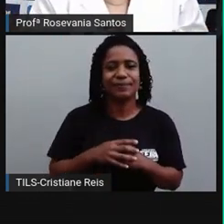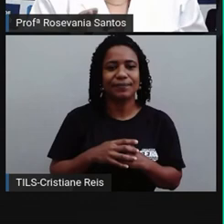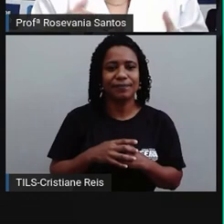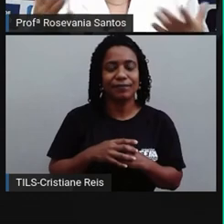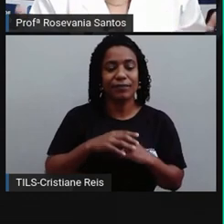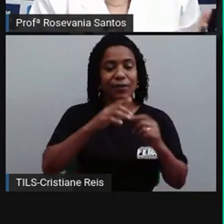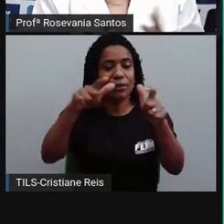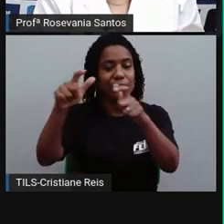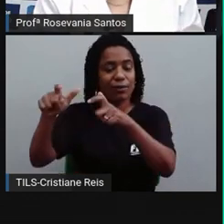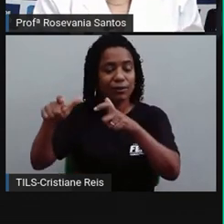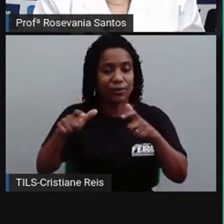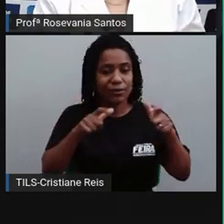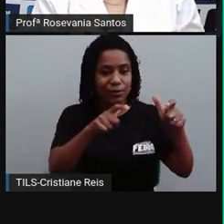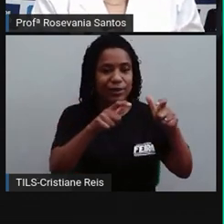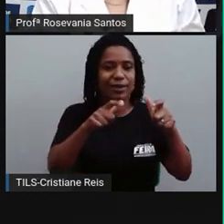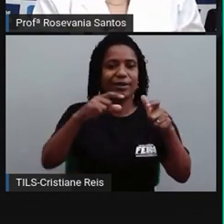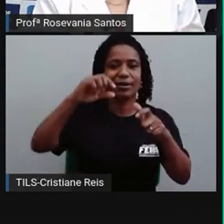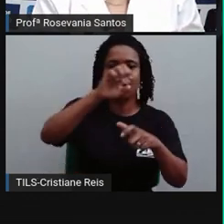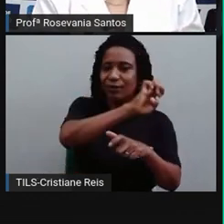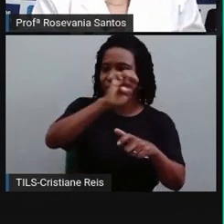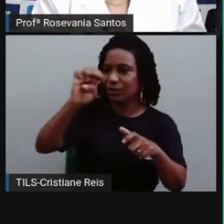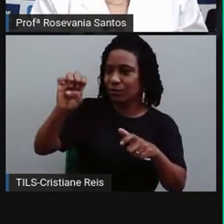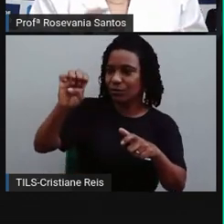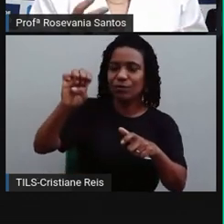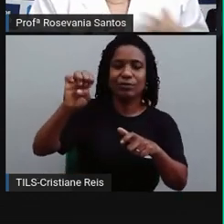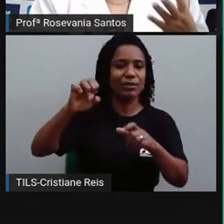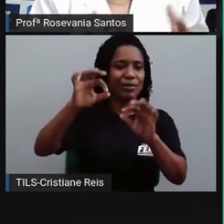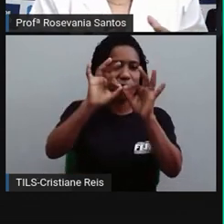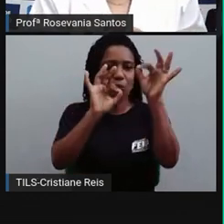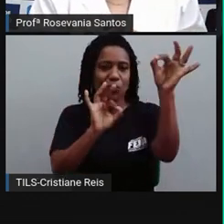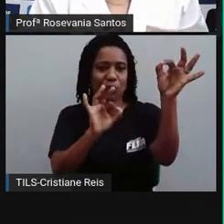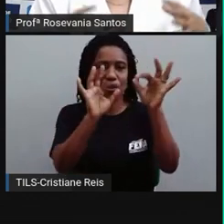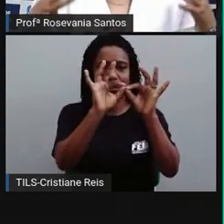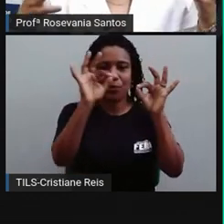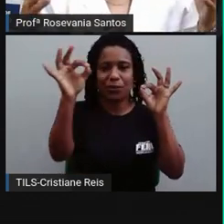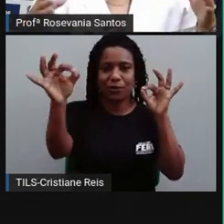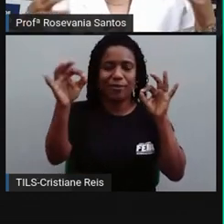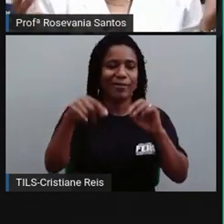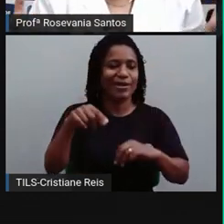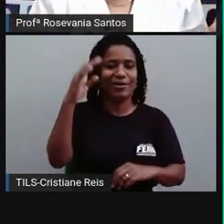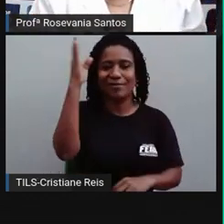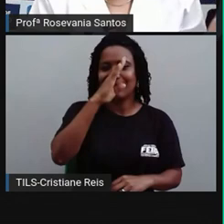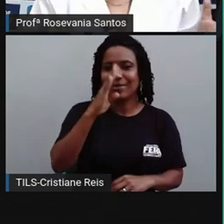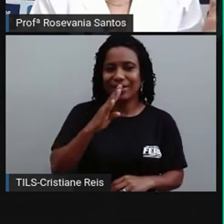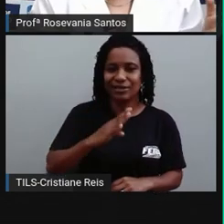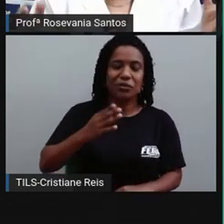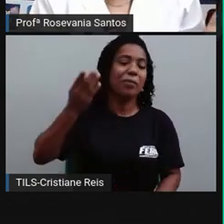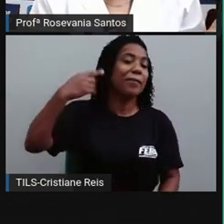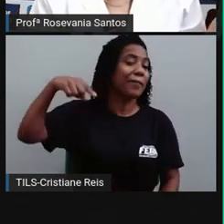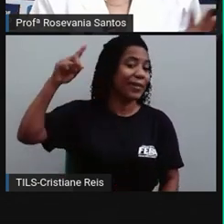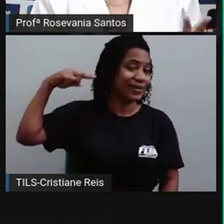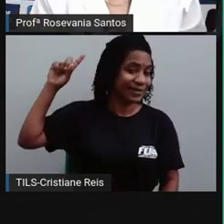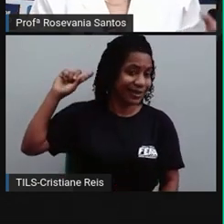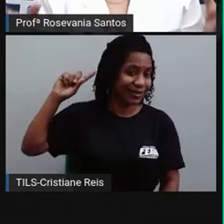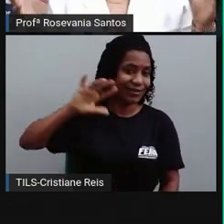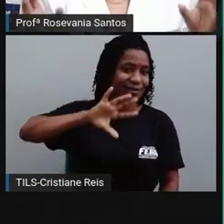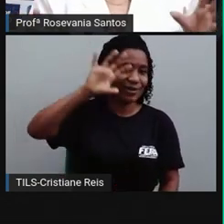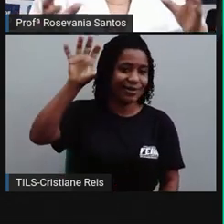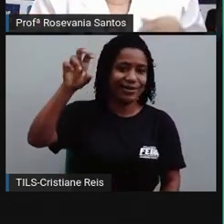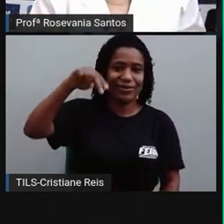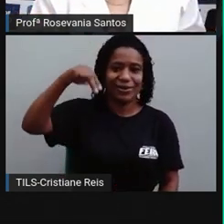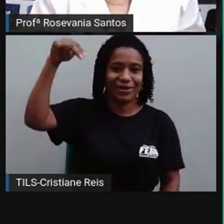as localidades que estão afastadas, né, da linha do Equador. Então, por isso que aqui no Brasil já teve no Nordeste também, em verdade, seja dita,